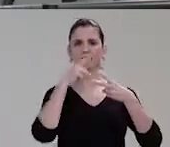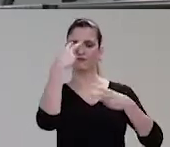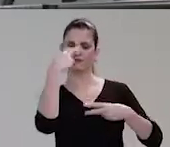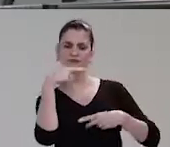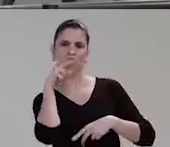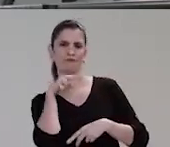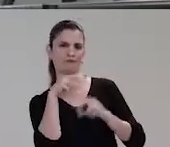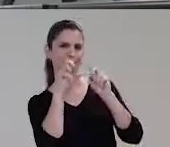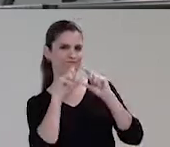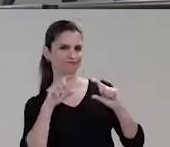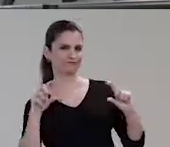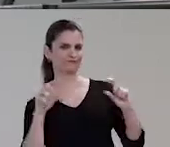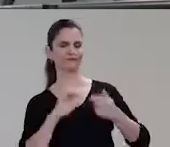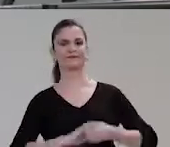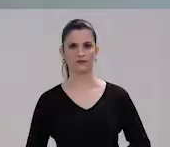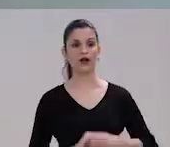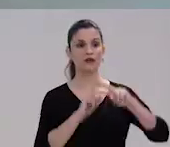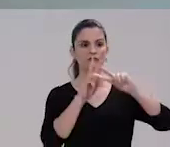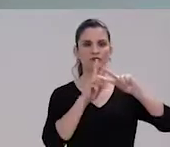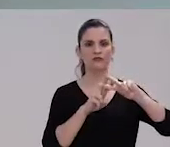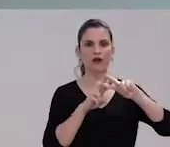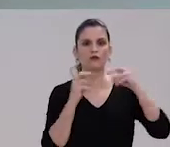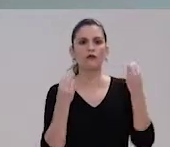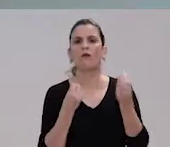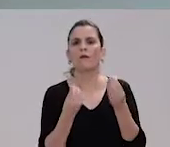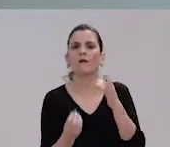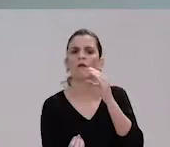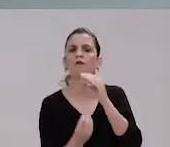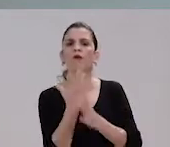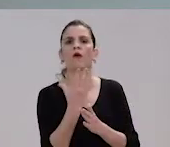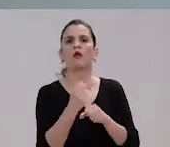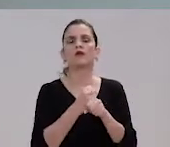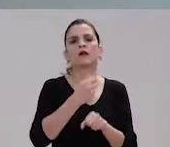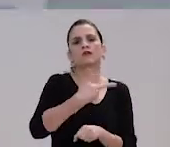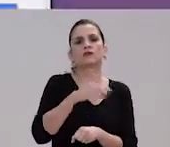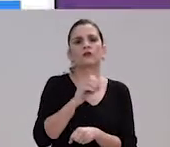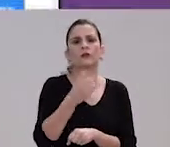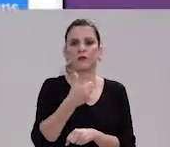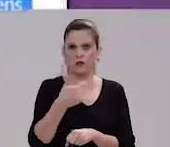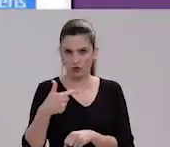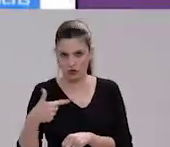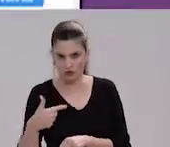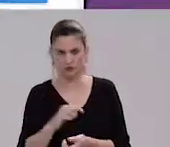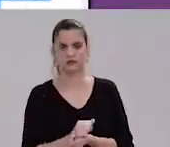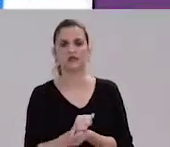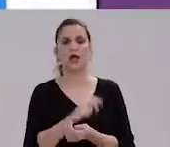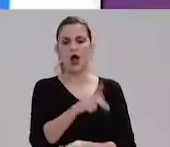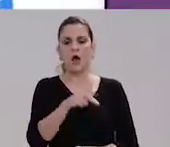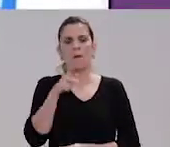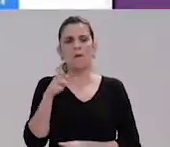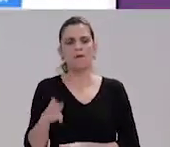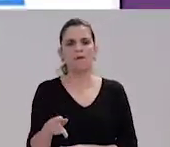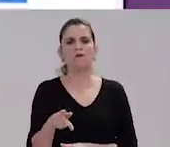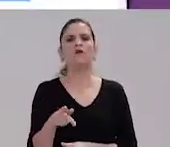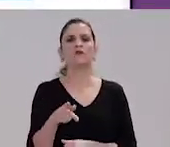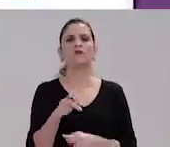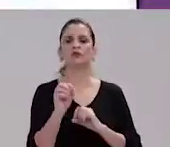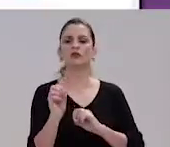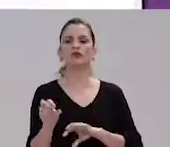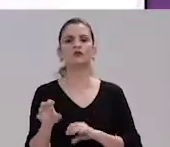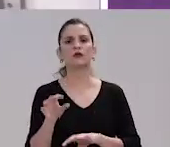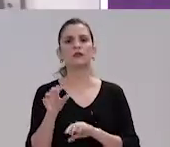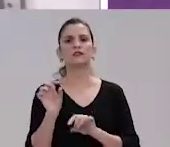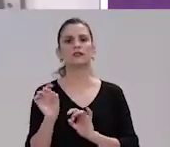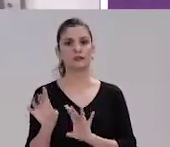Campo Grande. Hashtag PraSegoVer. A hashtag surgiu nas redes sociais em 2012, por meio de um projeto da professora